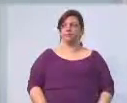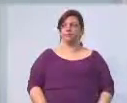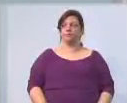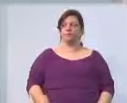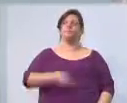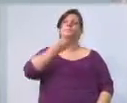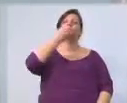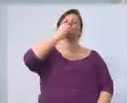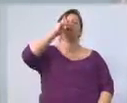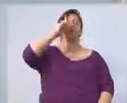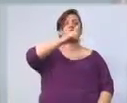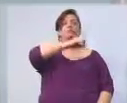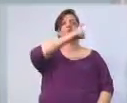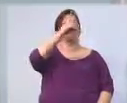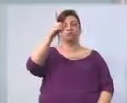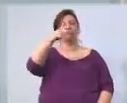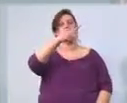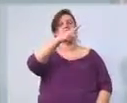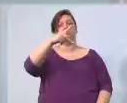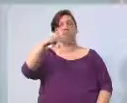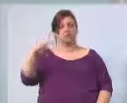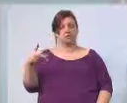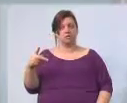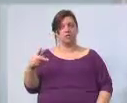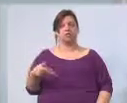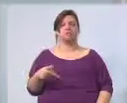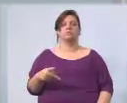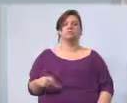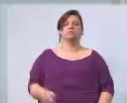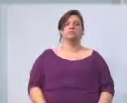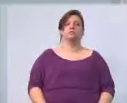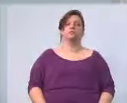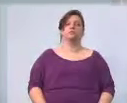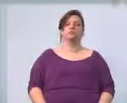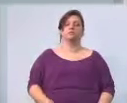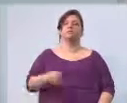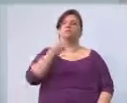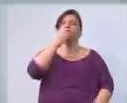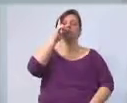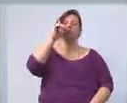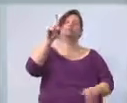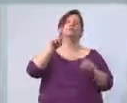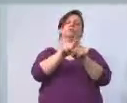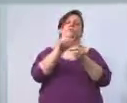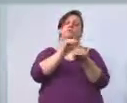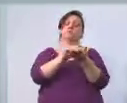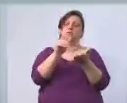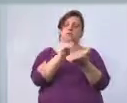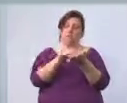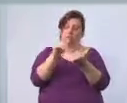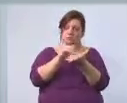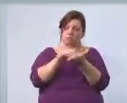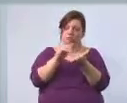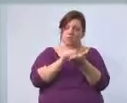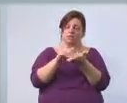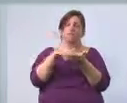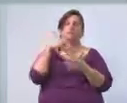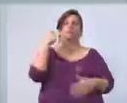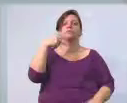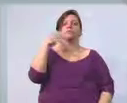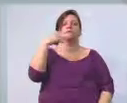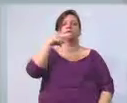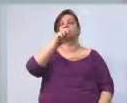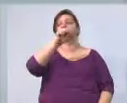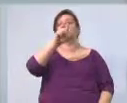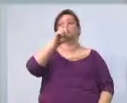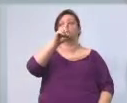Bom dia, presidente da mesa, bom dia, secretário Ulisse, vereador Ronaldo,